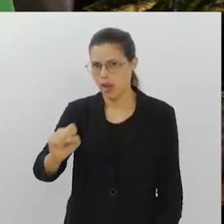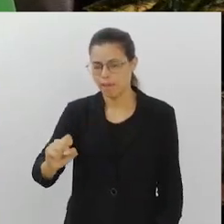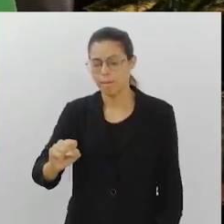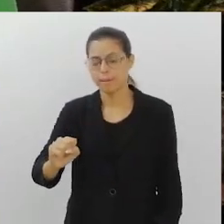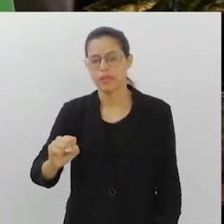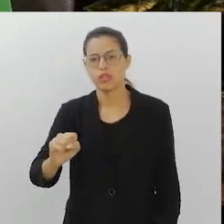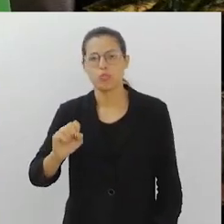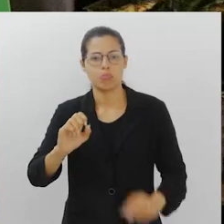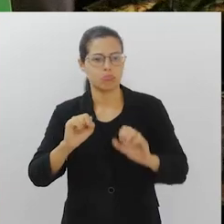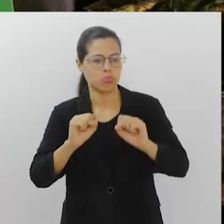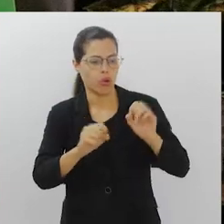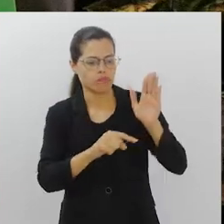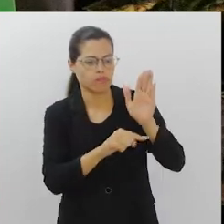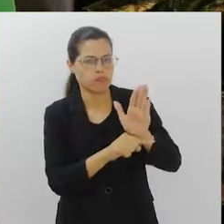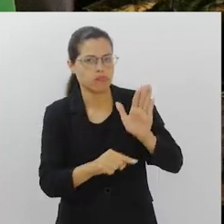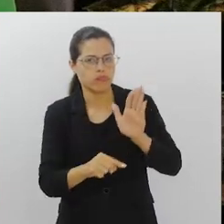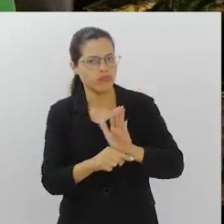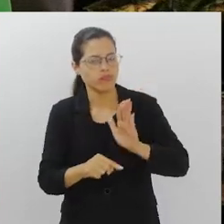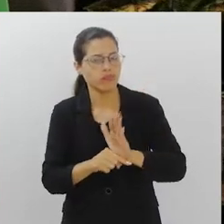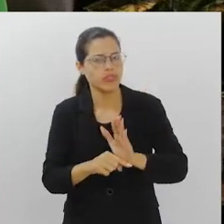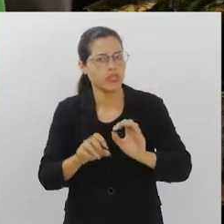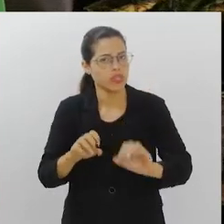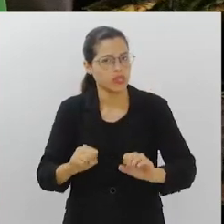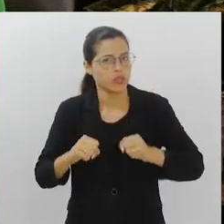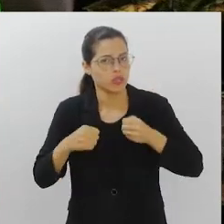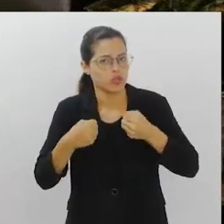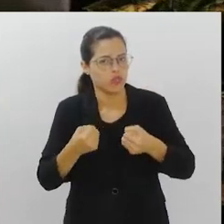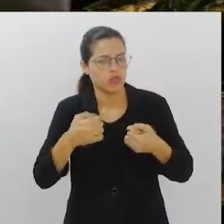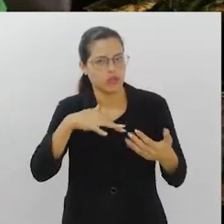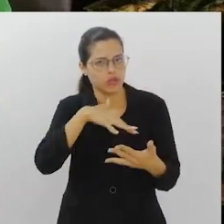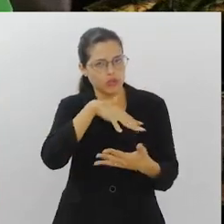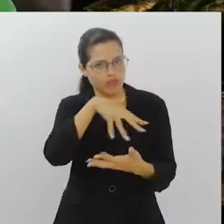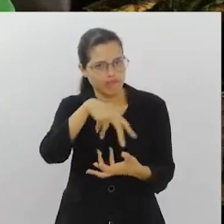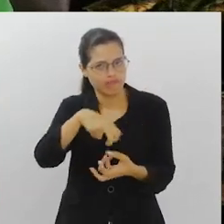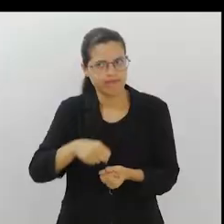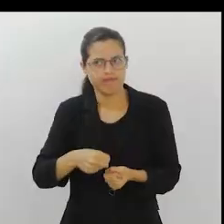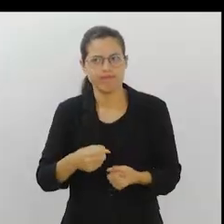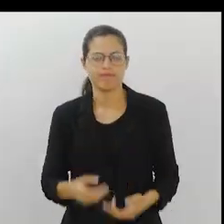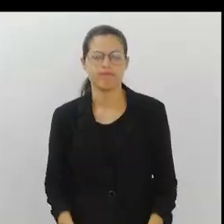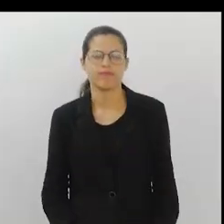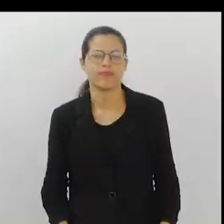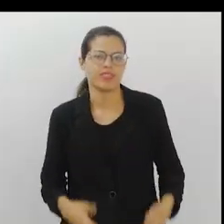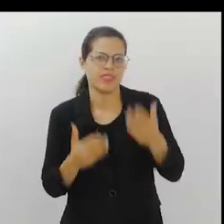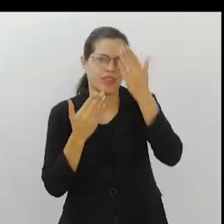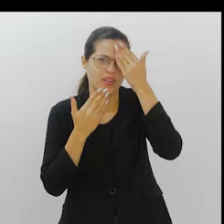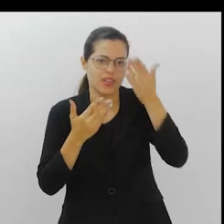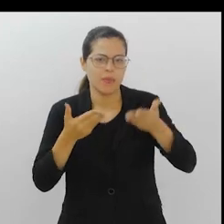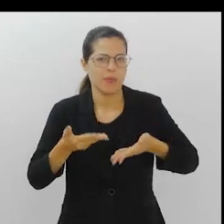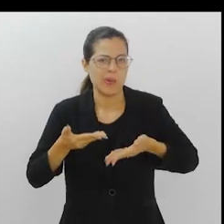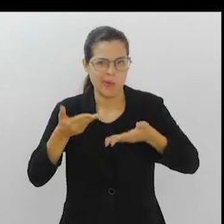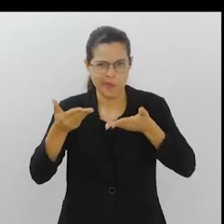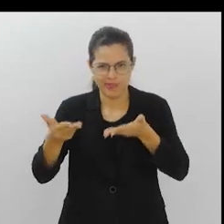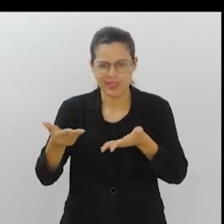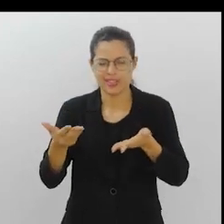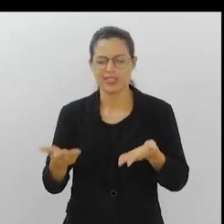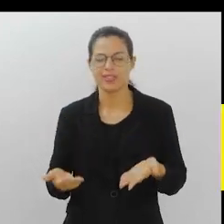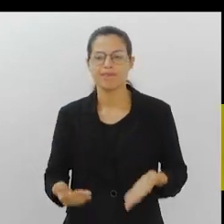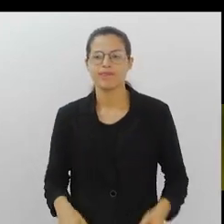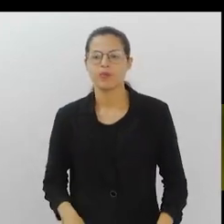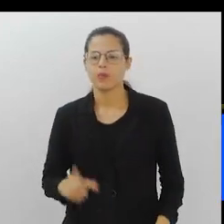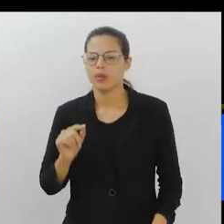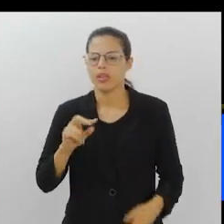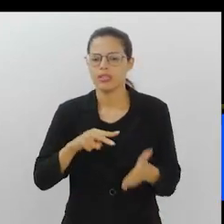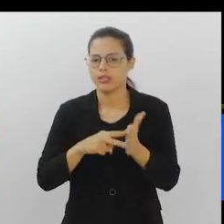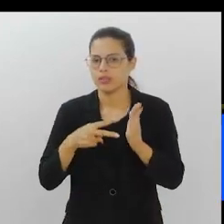empresas, podem contribuir nesse esforço da sustentabilidade? Obrigado pelo convite, Natália. Então, o que são as